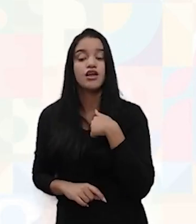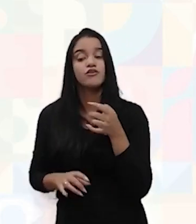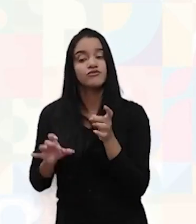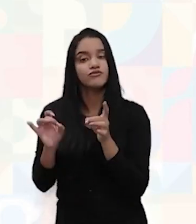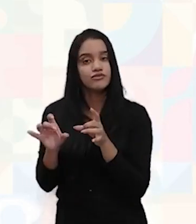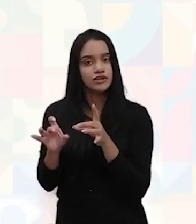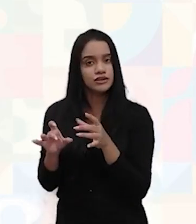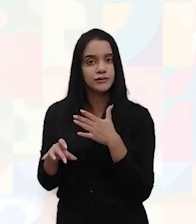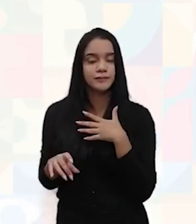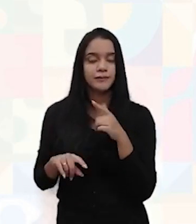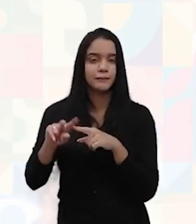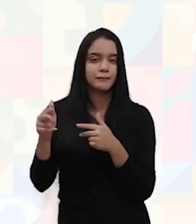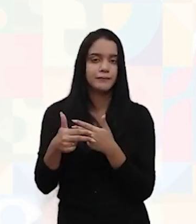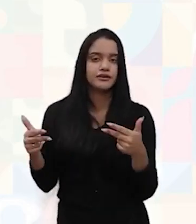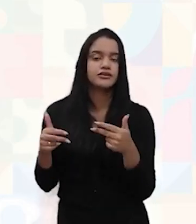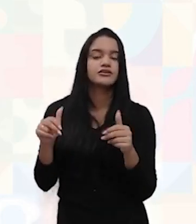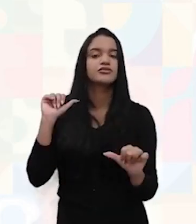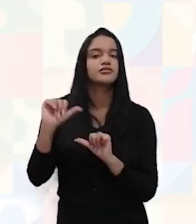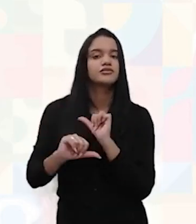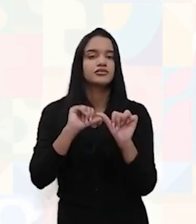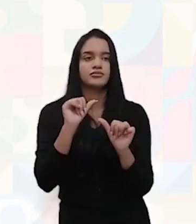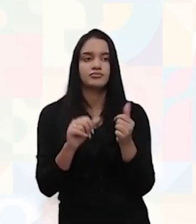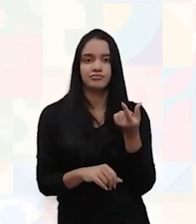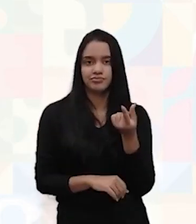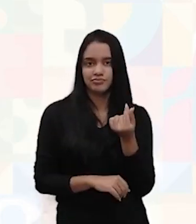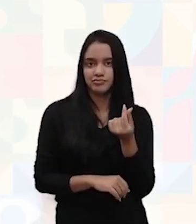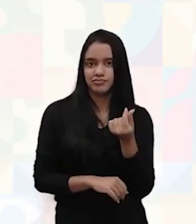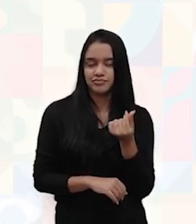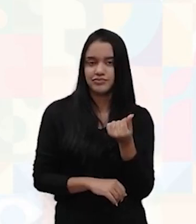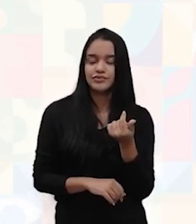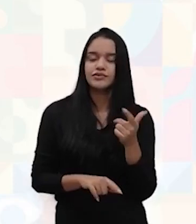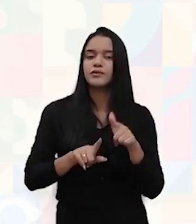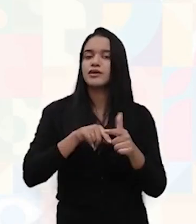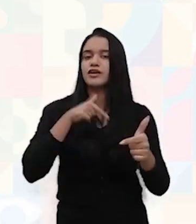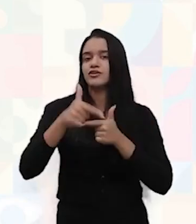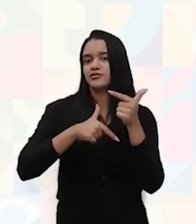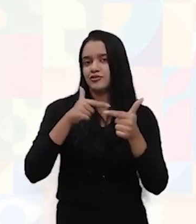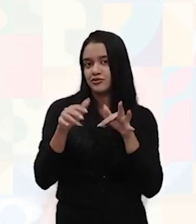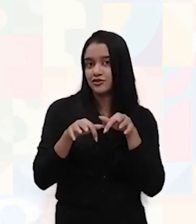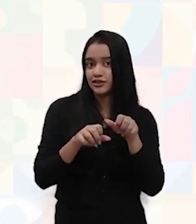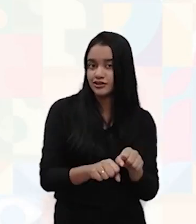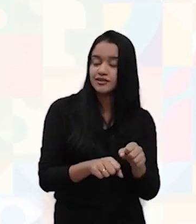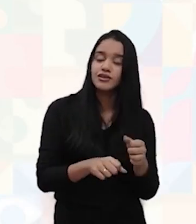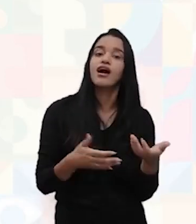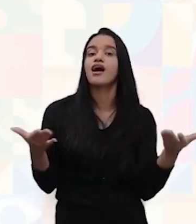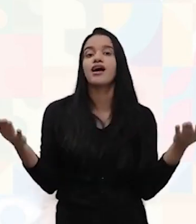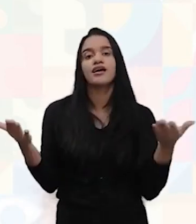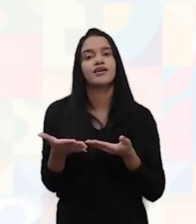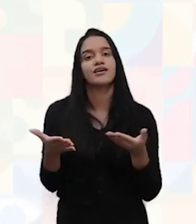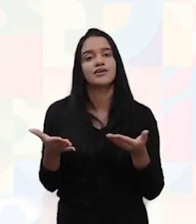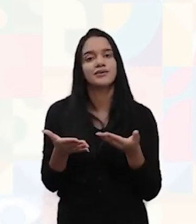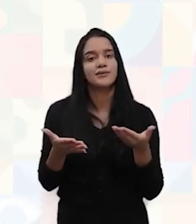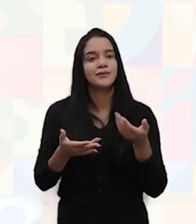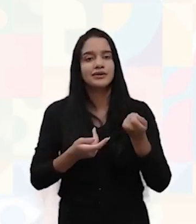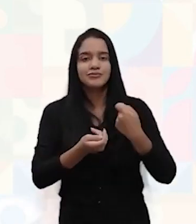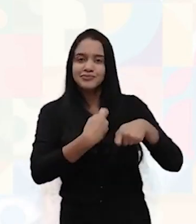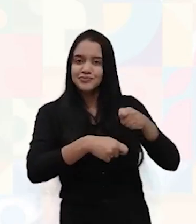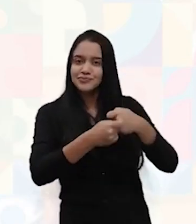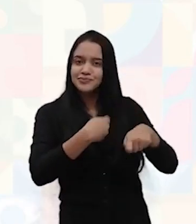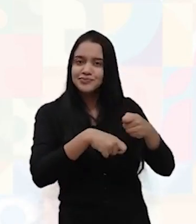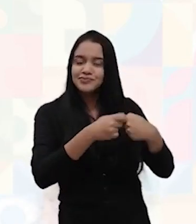e aí, em troca do dinheiro, eu entreguei a ele o meu produto ou o meu serviço e finalizamos. Já a parte de negociação,